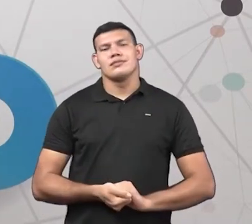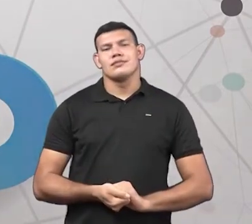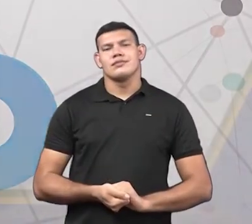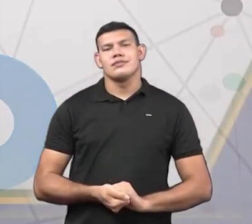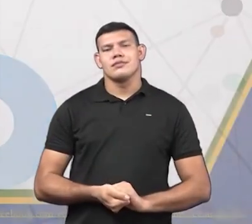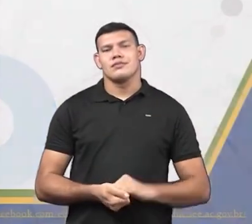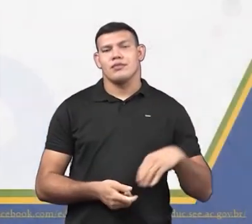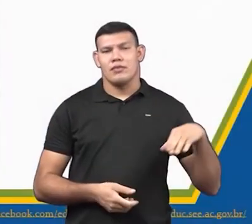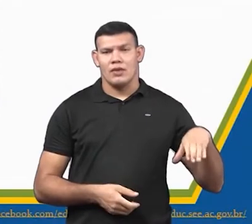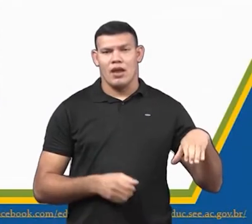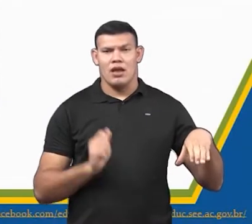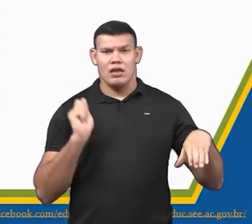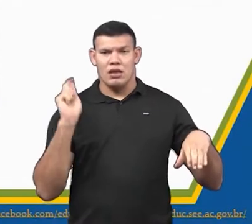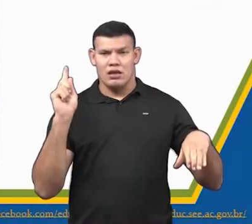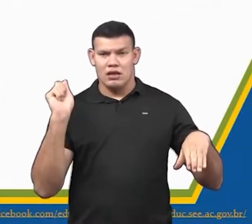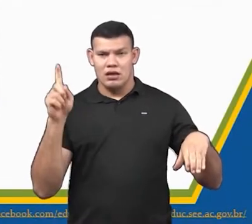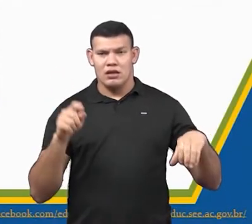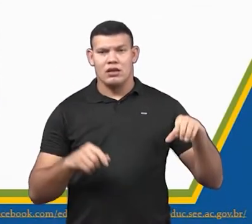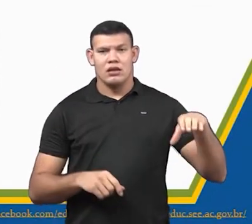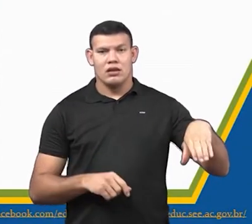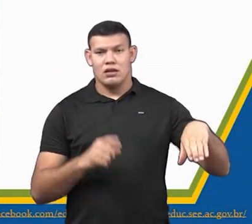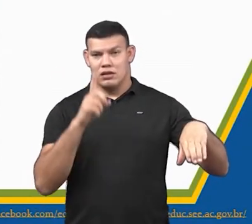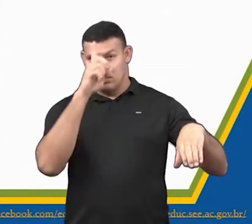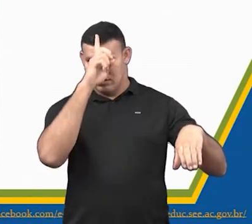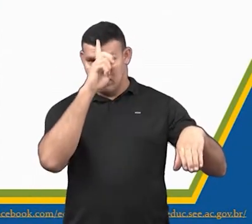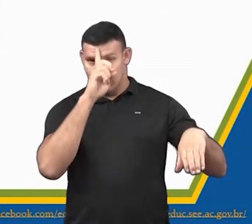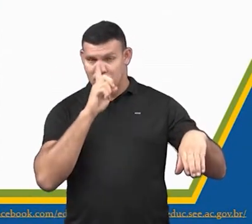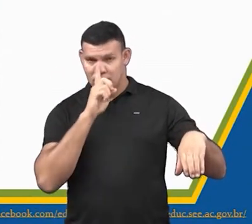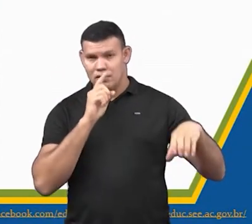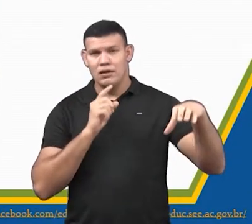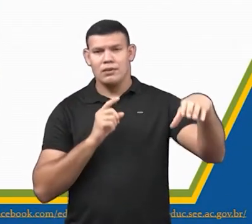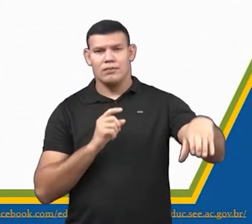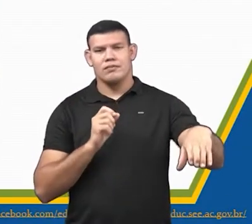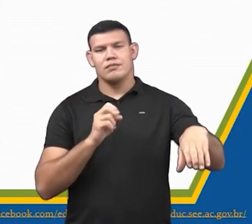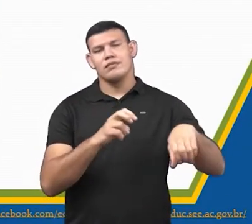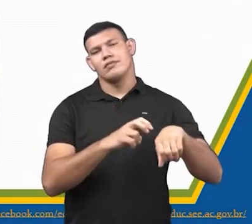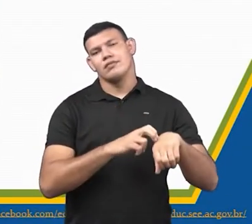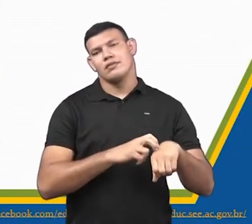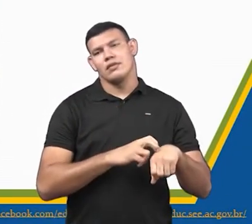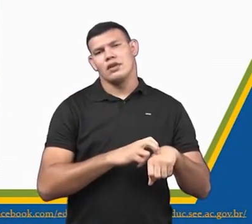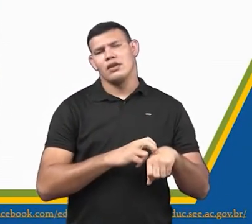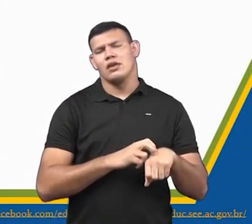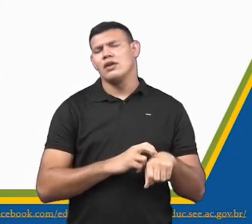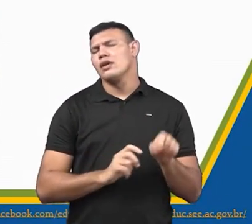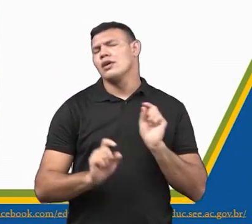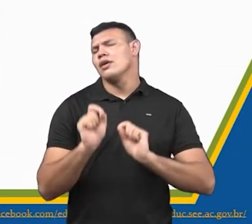E agora é a verde. O que eu jogo aqui? O que eu jogo aqui?